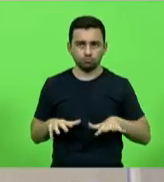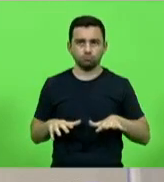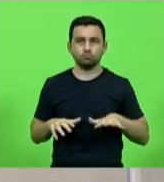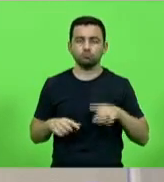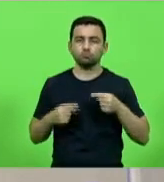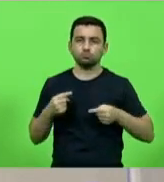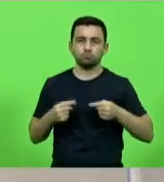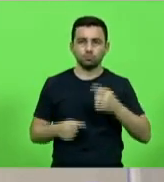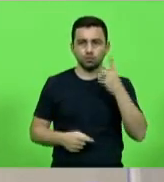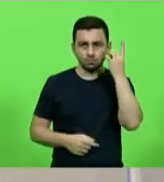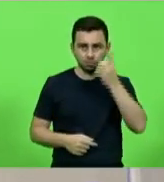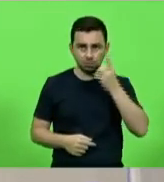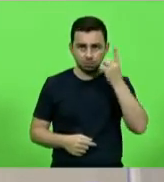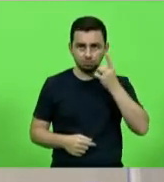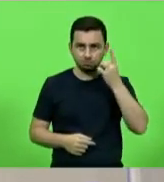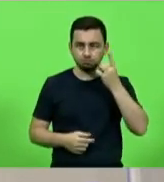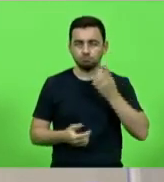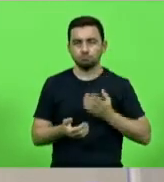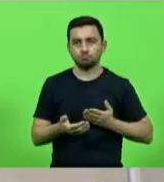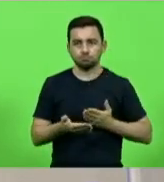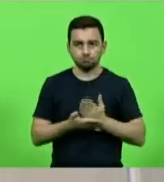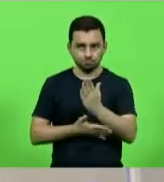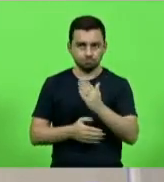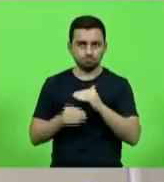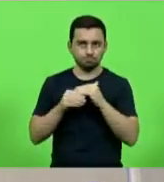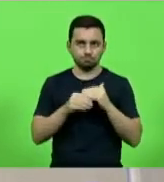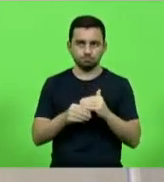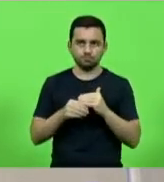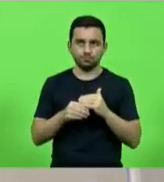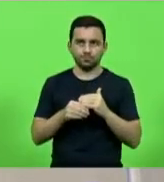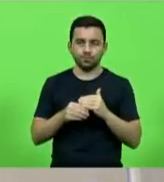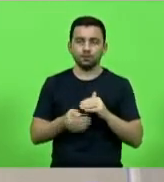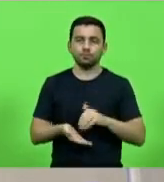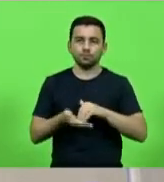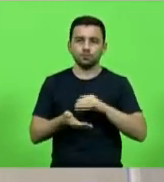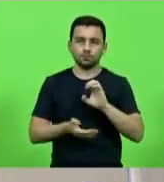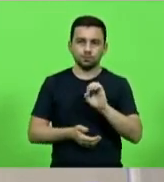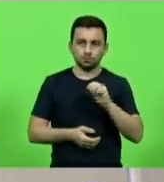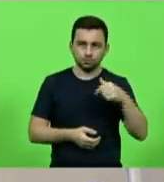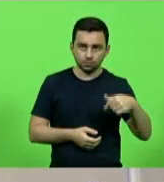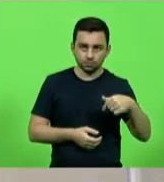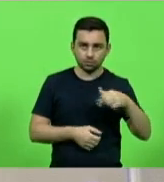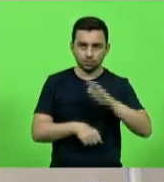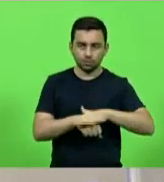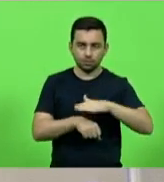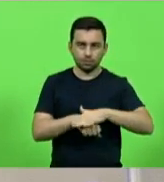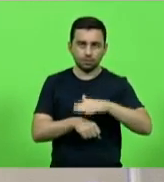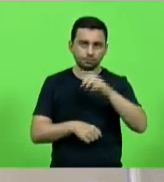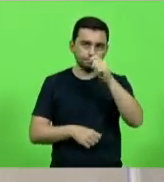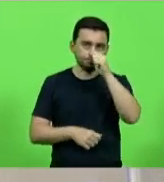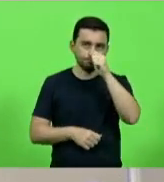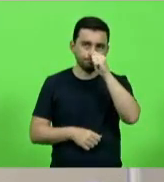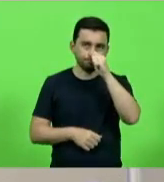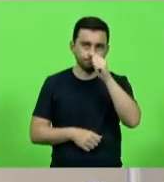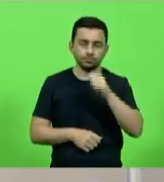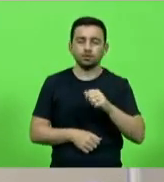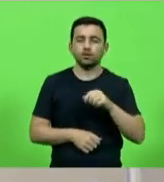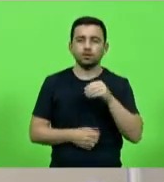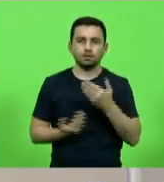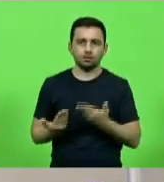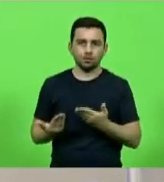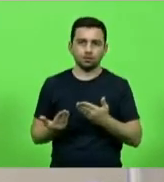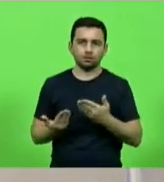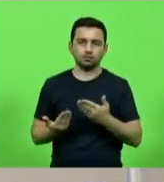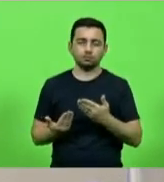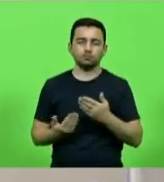Deputados que aprovam, permaneçam como se encontra. Aprovado por unanimidade. Moção 07, autor, deputado João Amin, cumprimentando o doutor José Ney Ascari,